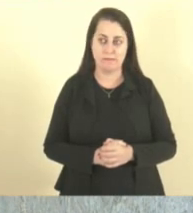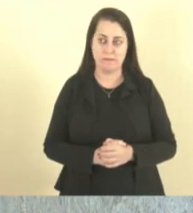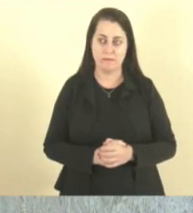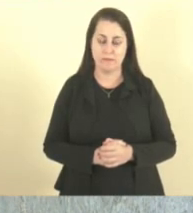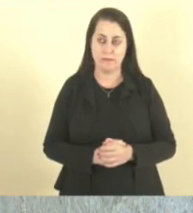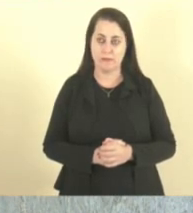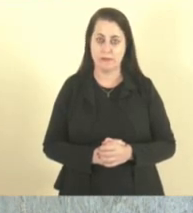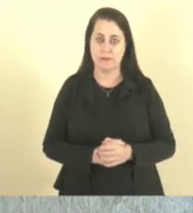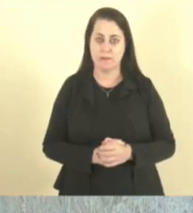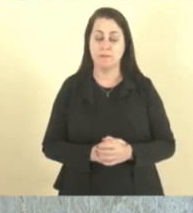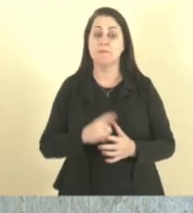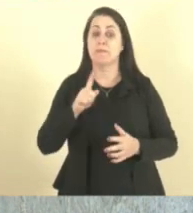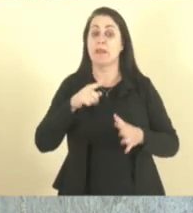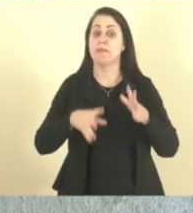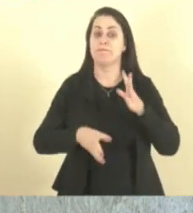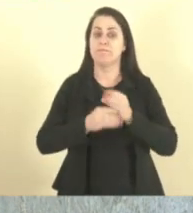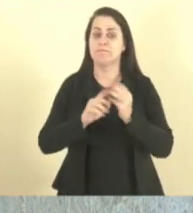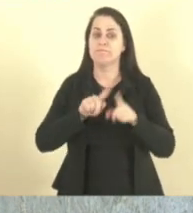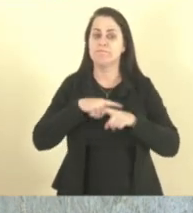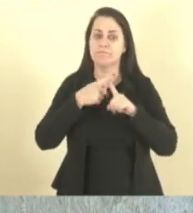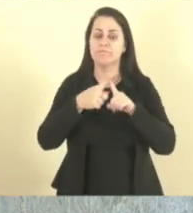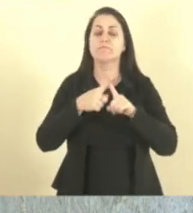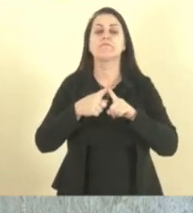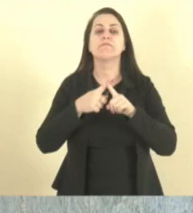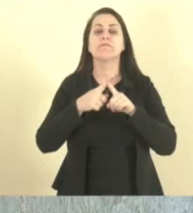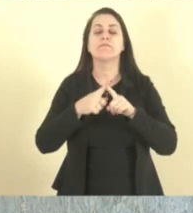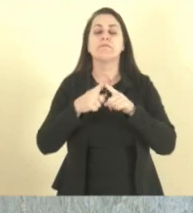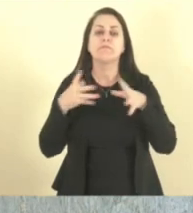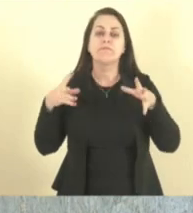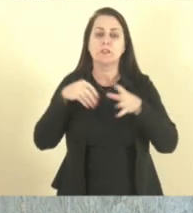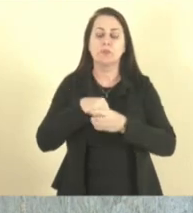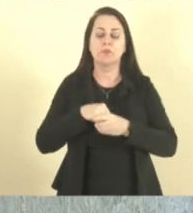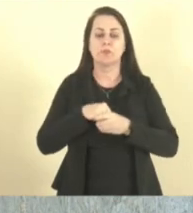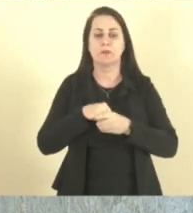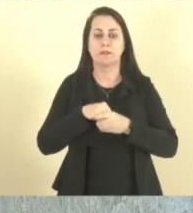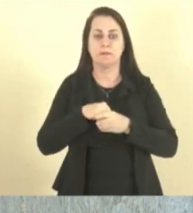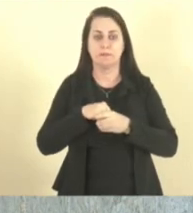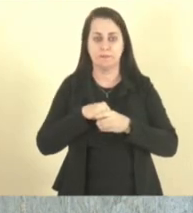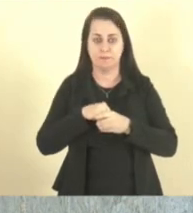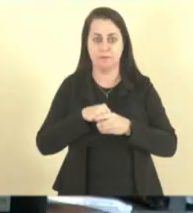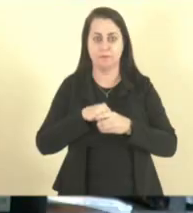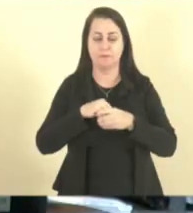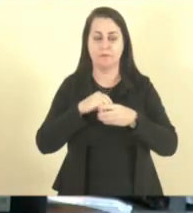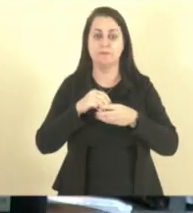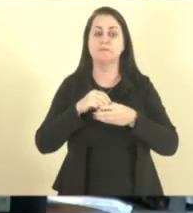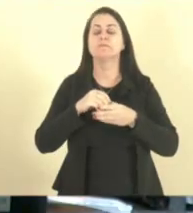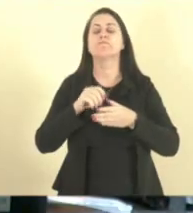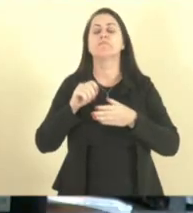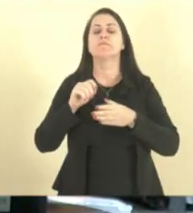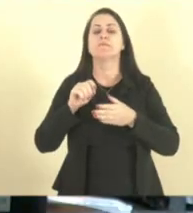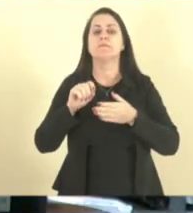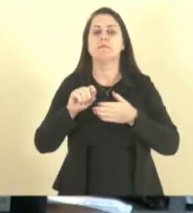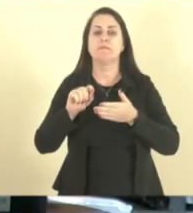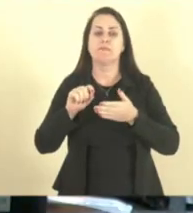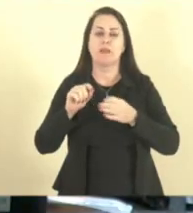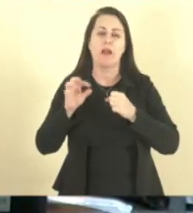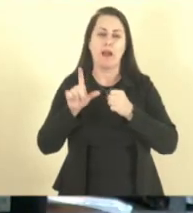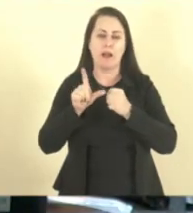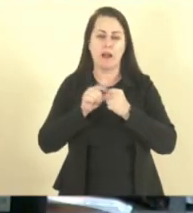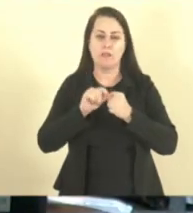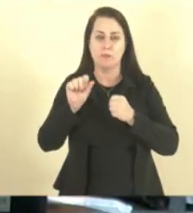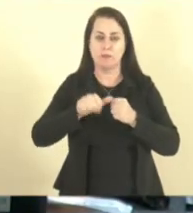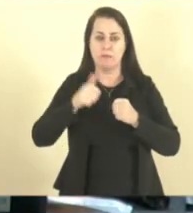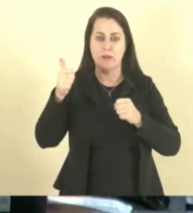É uma emenda aditiva que está incluindo aqui no artigo 1º da lei, incluindo o parágrafo